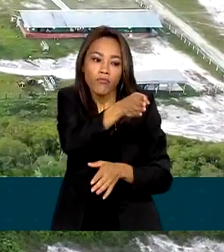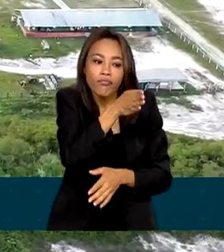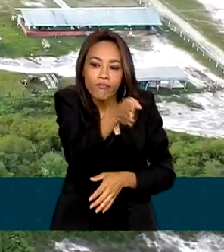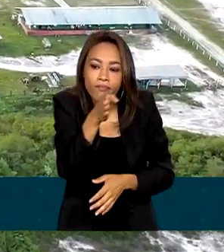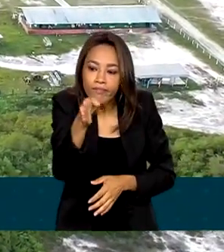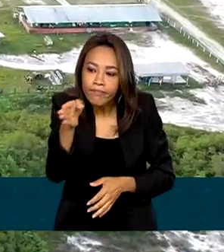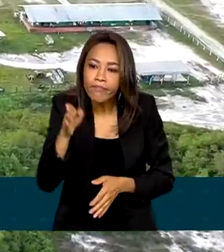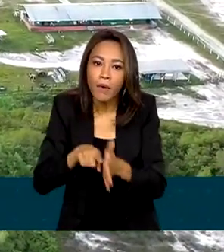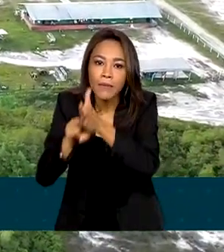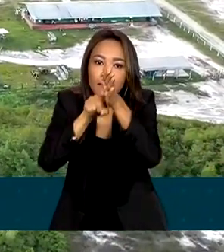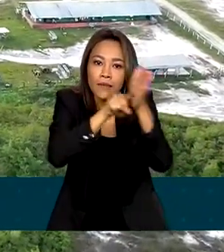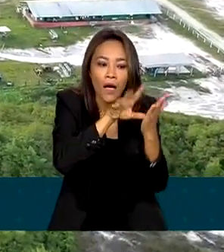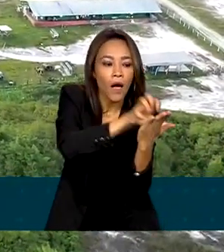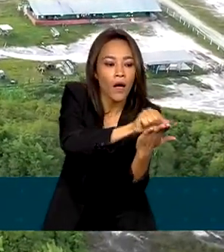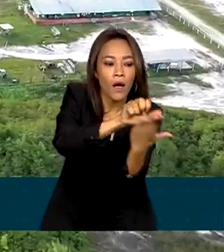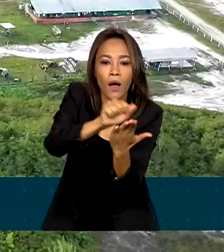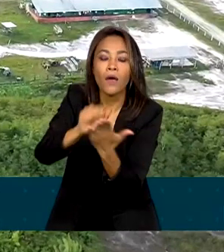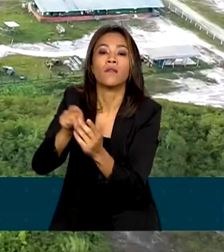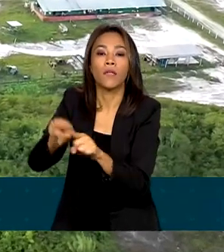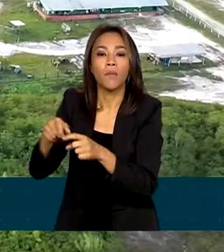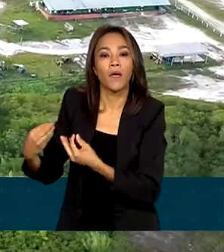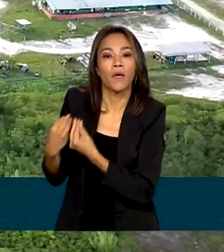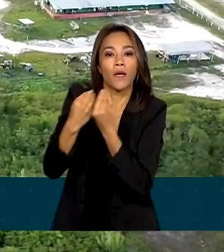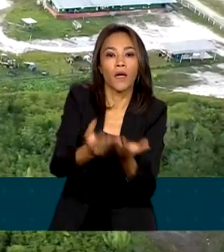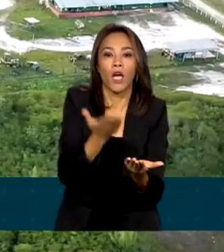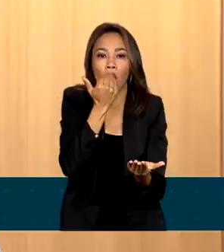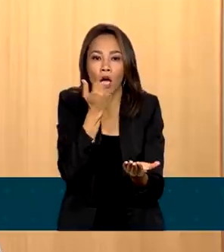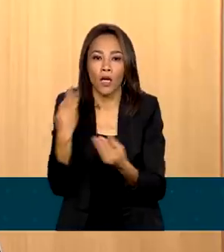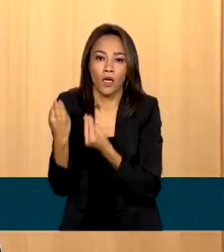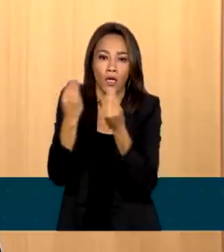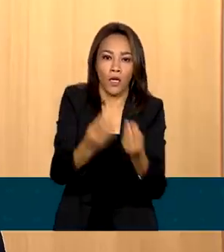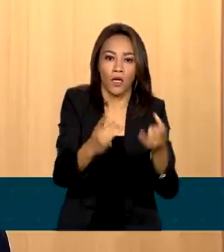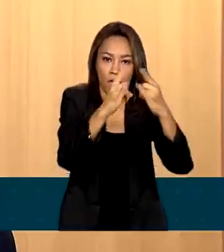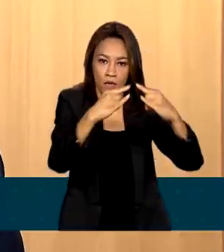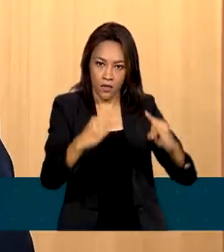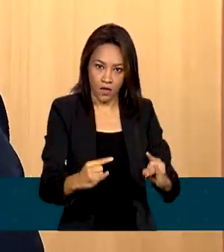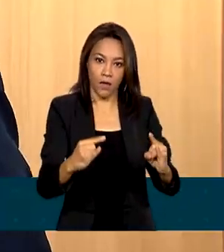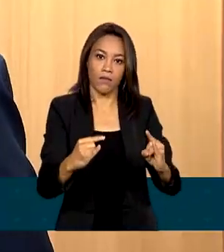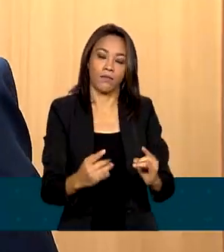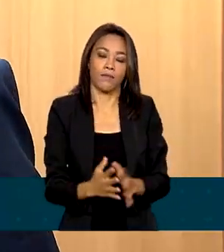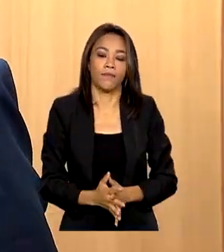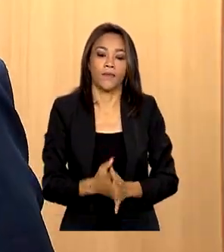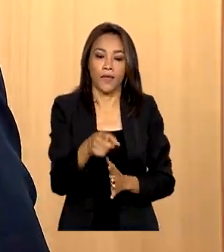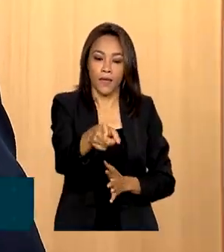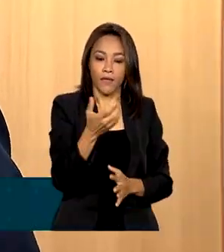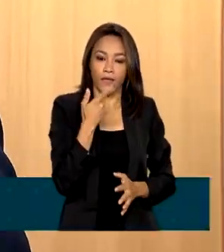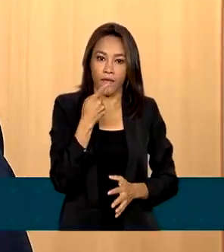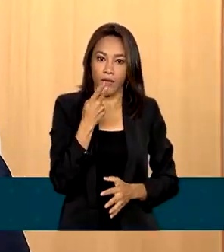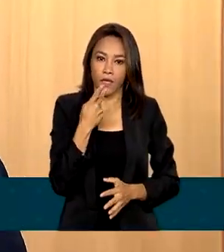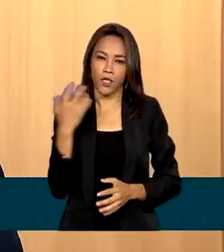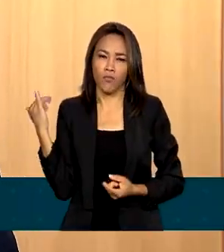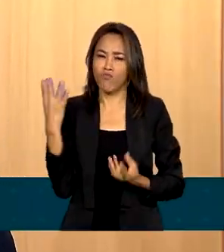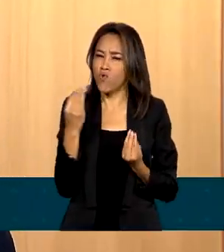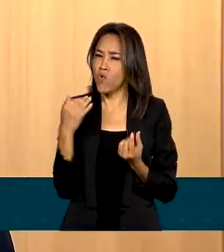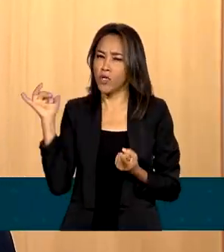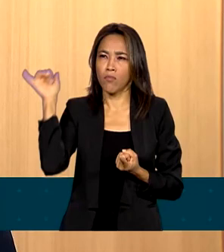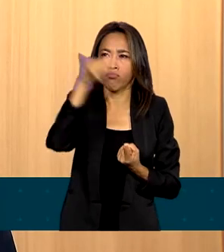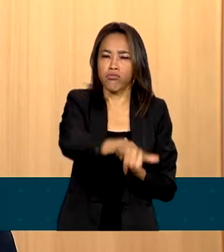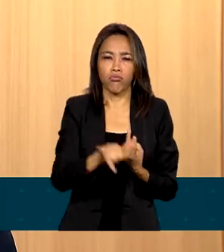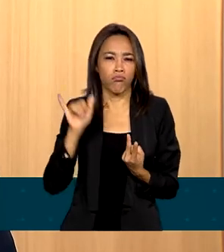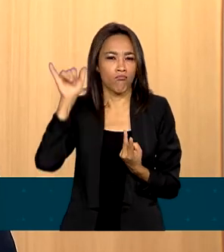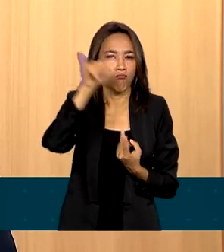disso, também vão fornecer alimentação e alojamento. Porque é uma demanda muito grande de aeronaves, por conta da logística toda